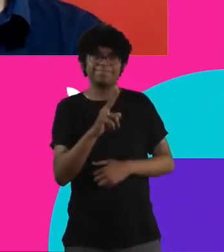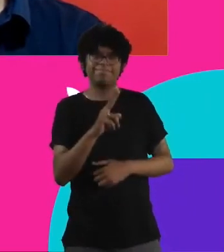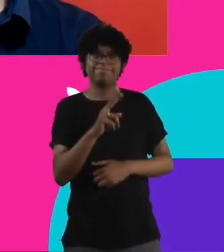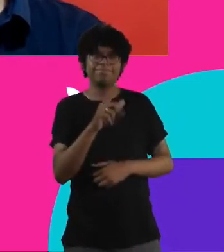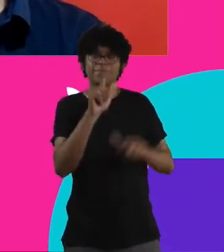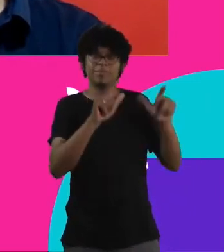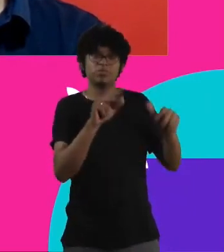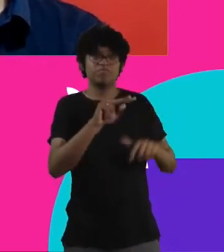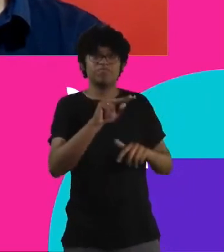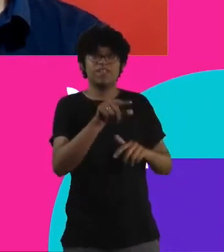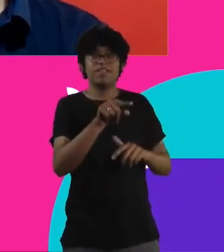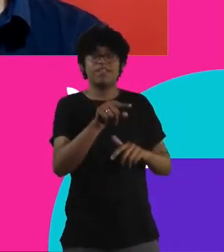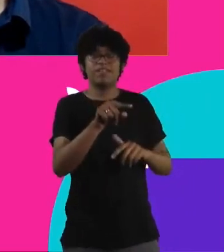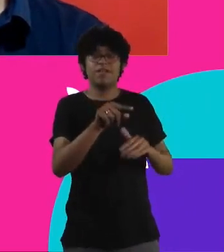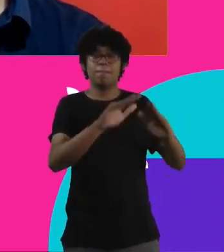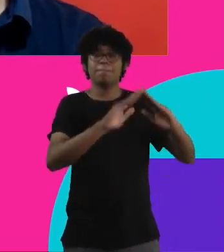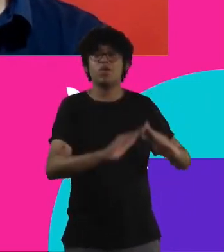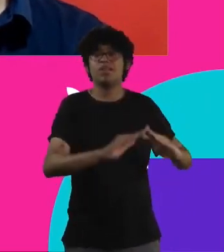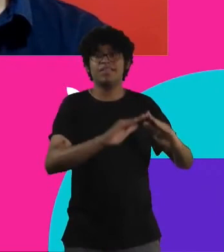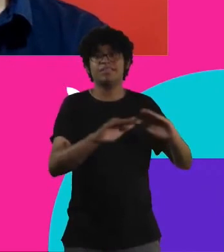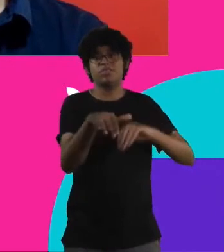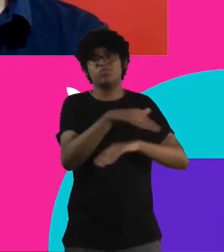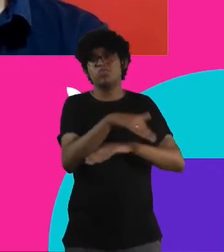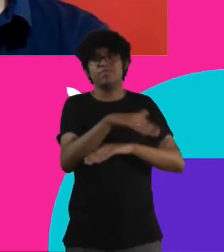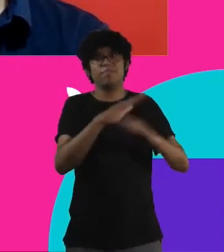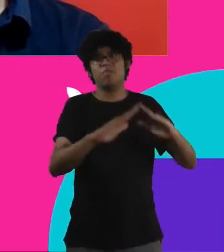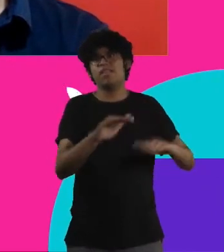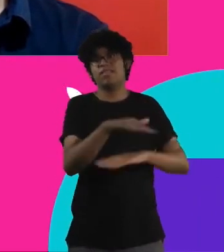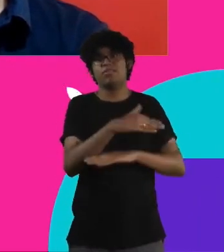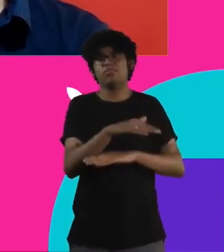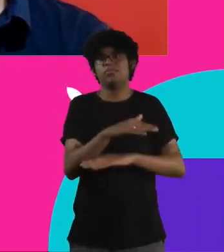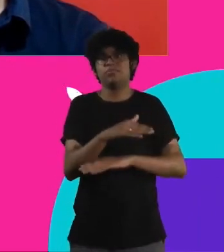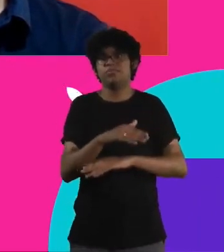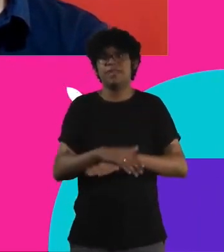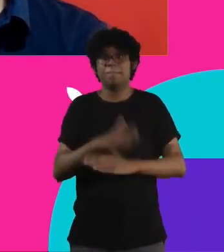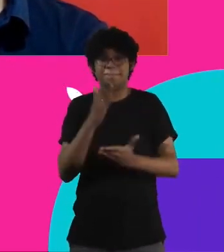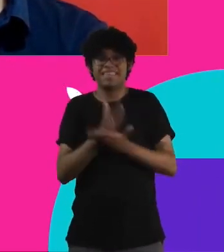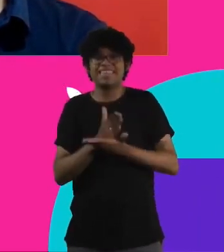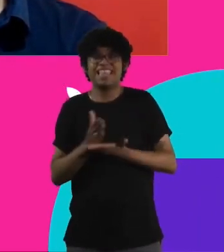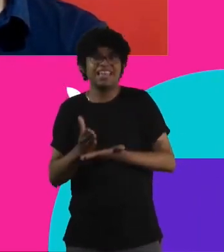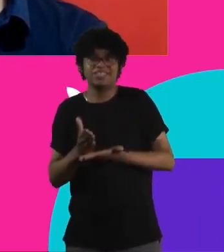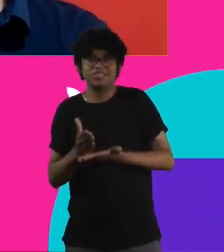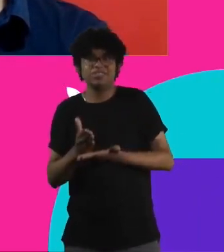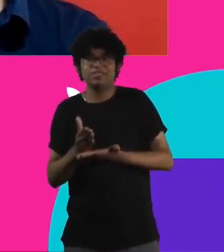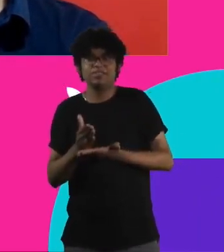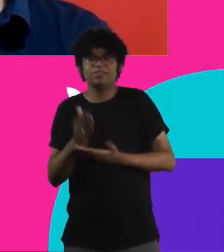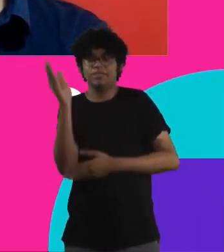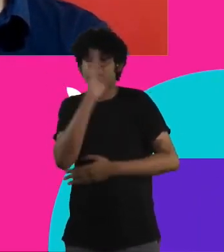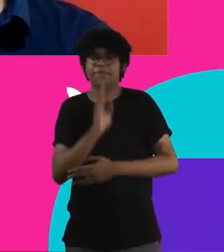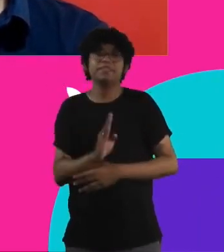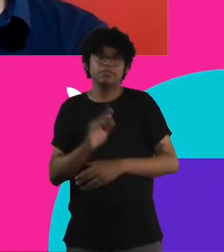cresceu absurdamente e pessoas mais da metade da população brasileira passando fome qual que é a maior